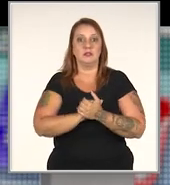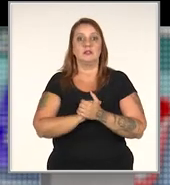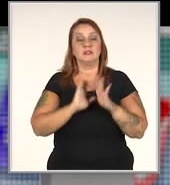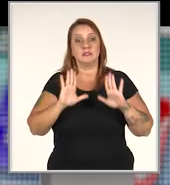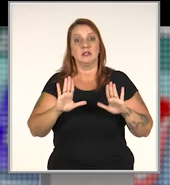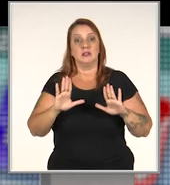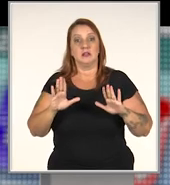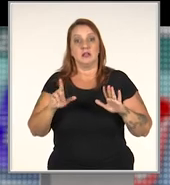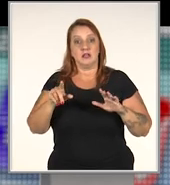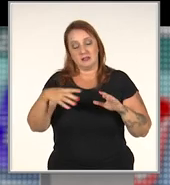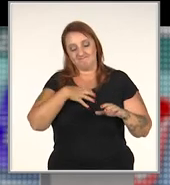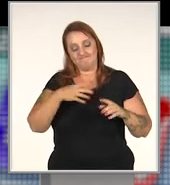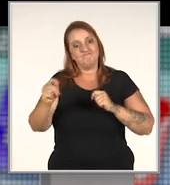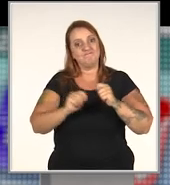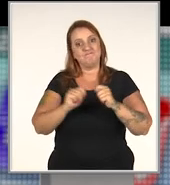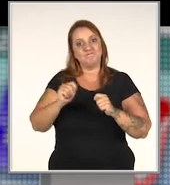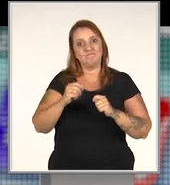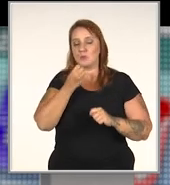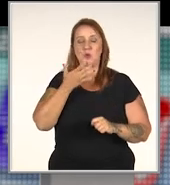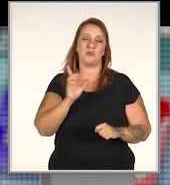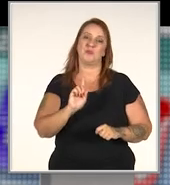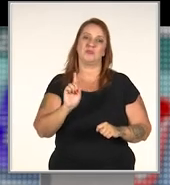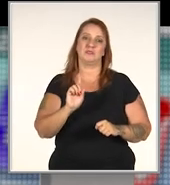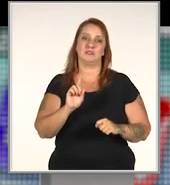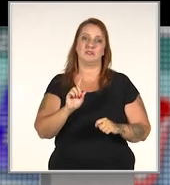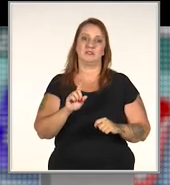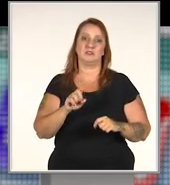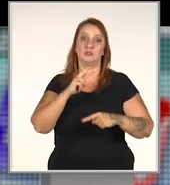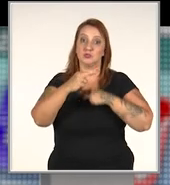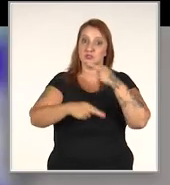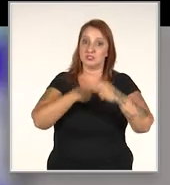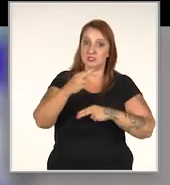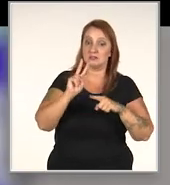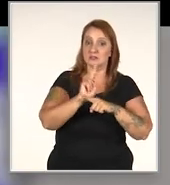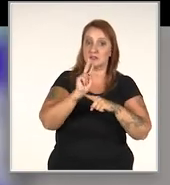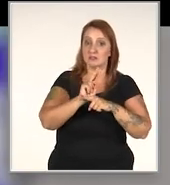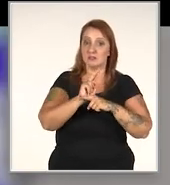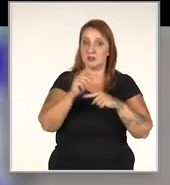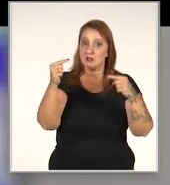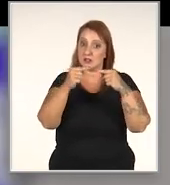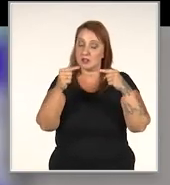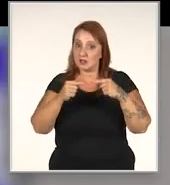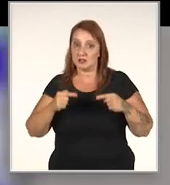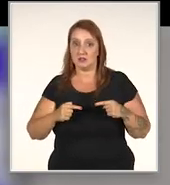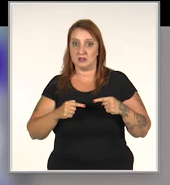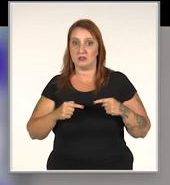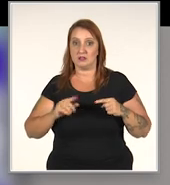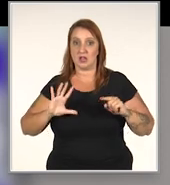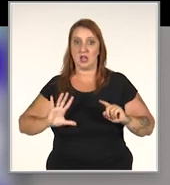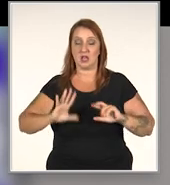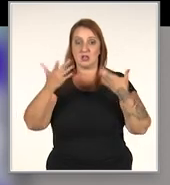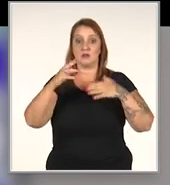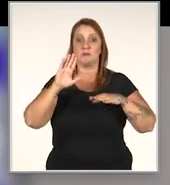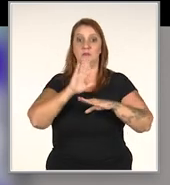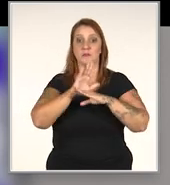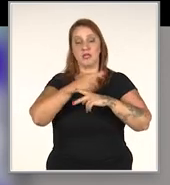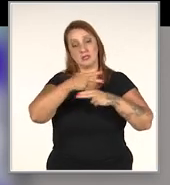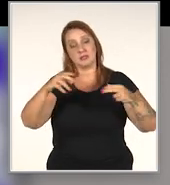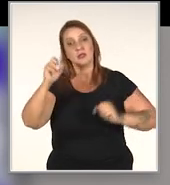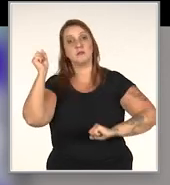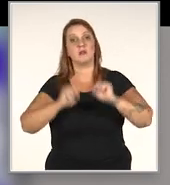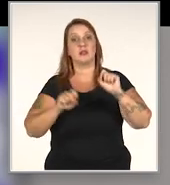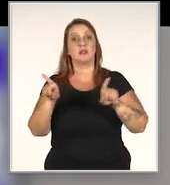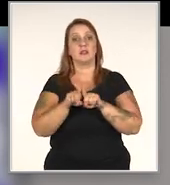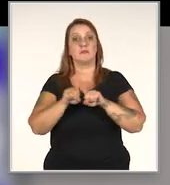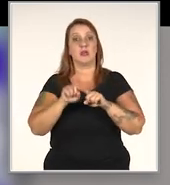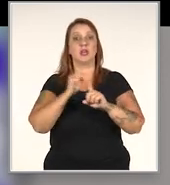pode cair. Então, esse tipo de economia não é muito válida. Então, sustentabilidade está muito mais relacionada às ações que trazem o